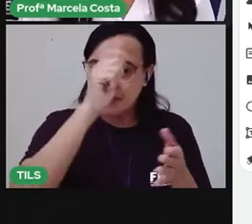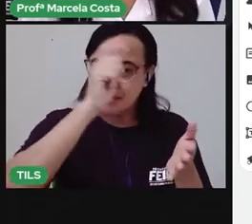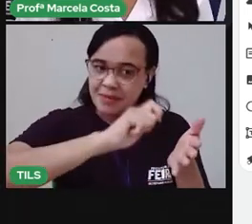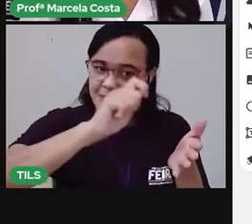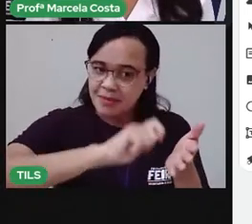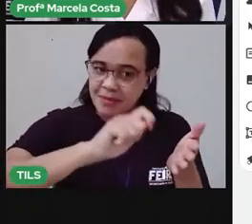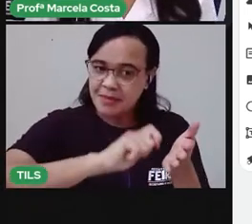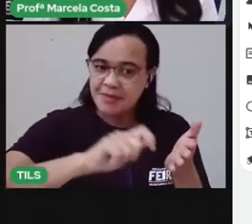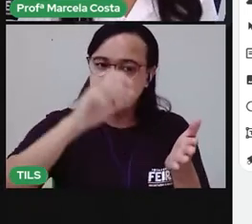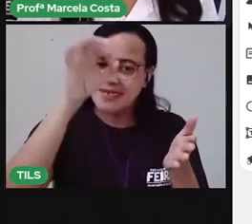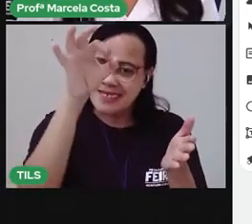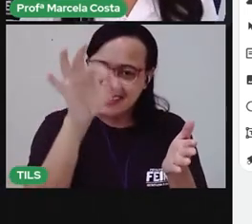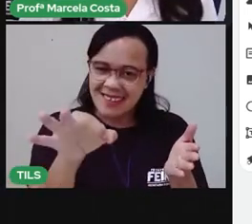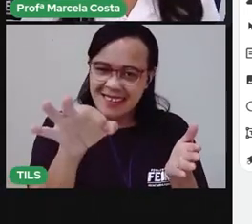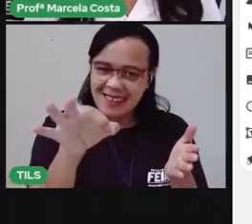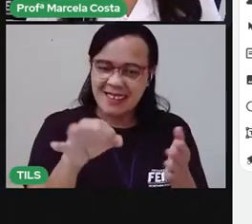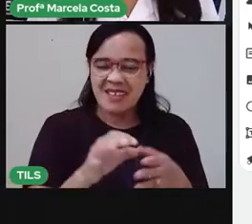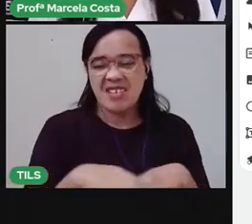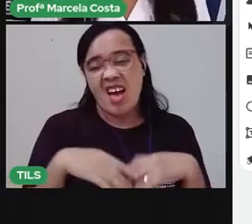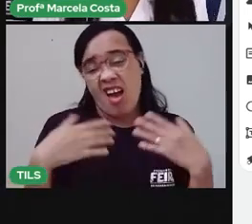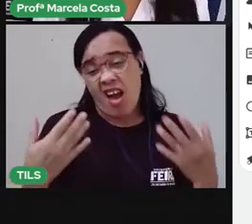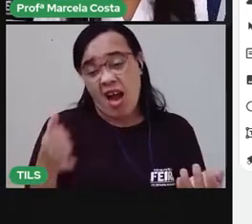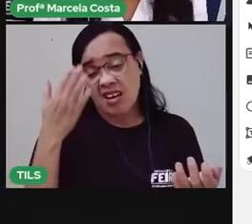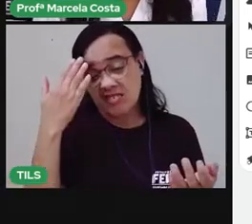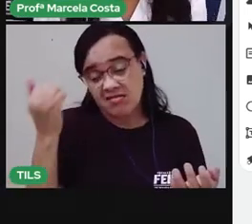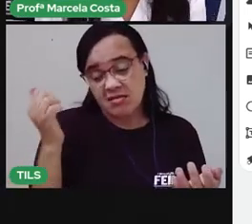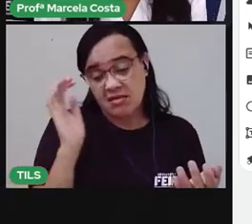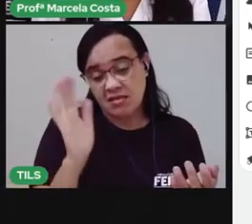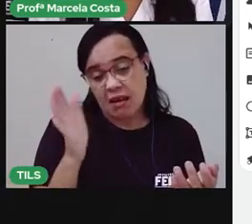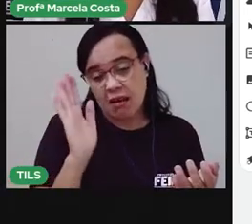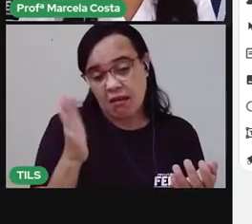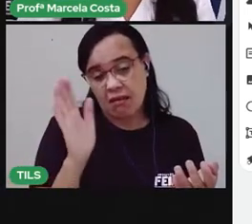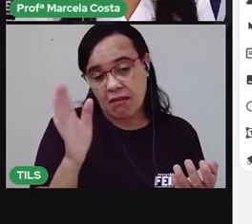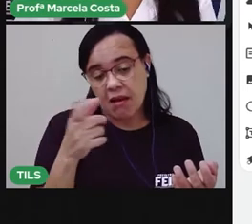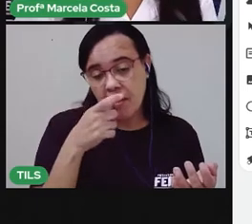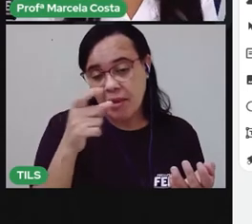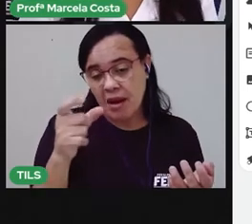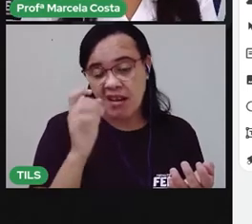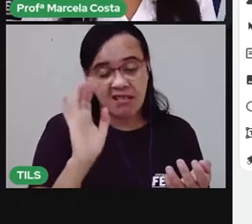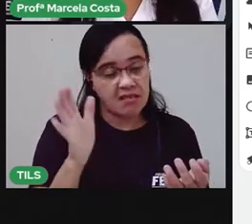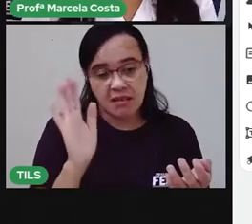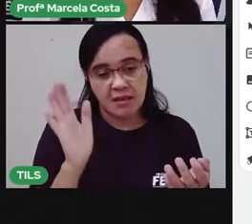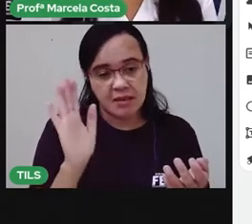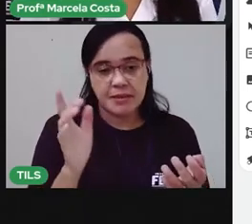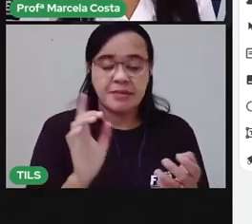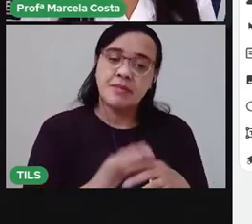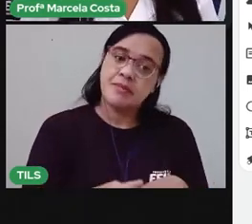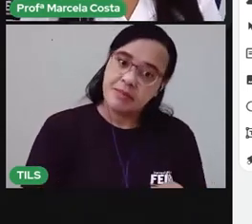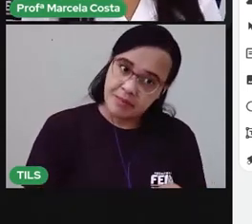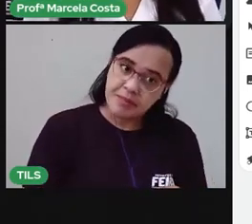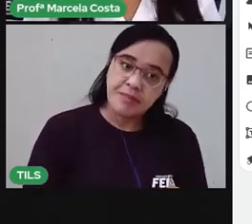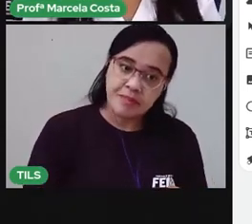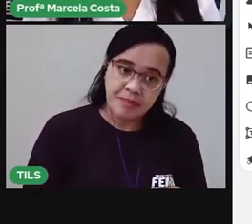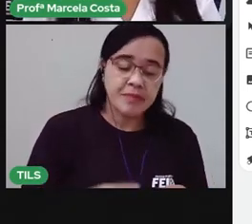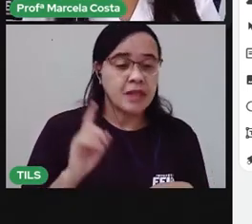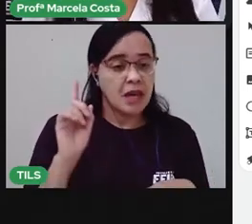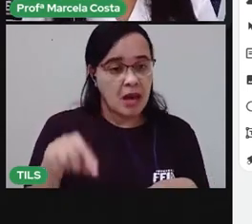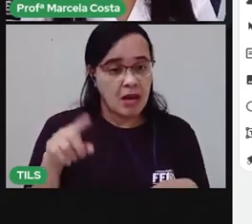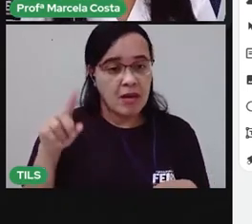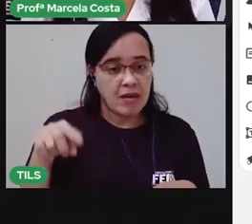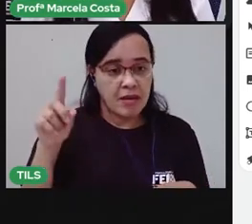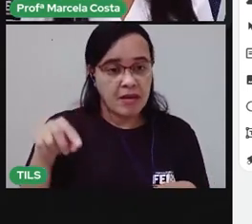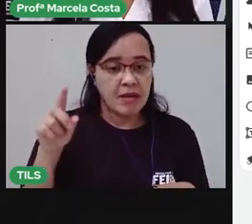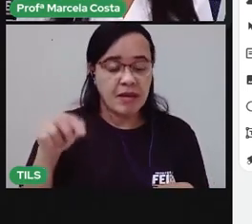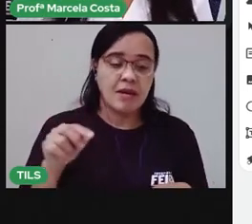Você fala, Pró, mas eu já sei escrever. Eu já sei fazer essa palavra já. É, mas você pode ter algum